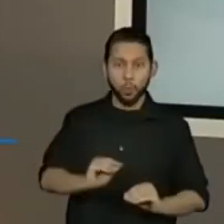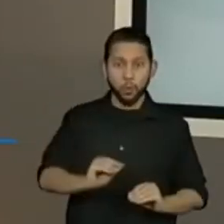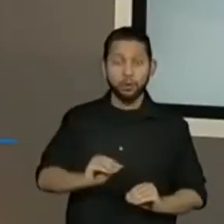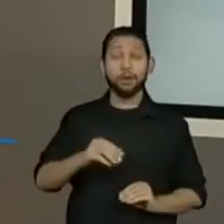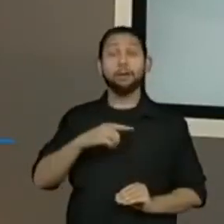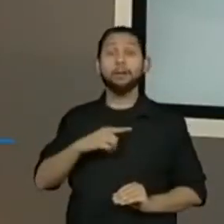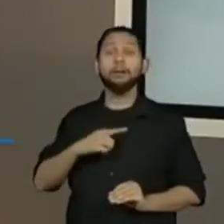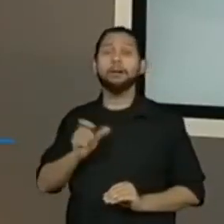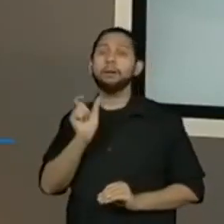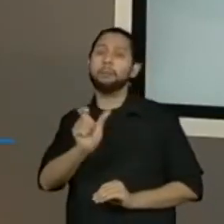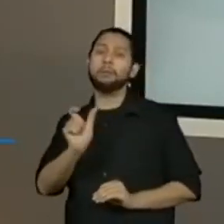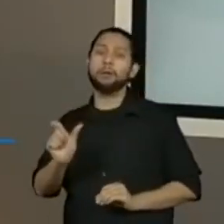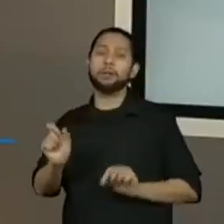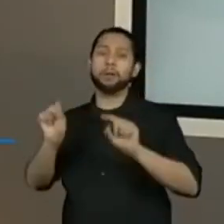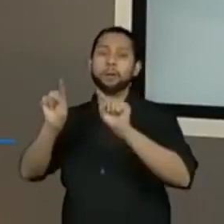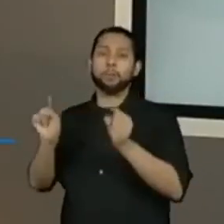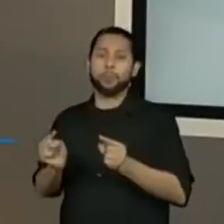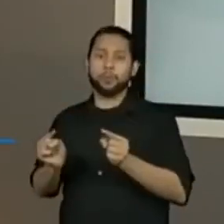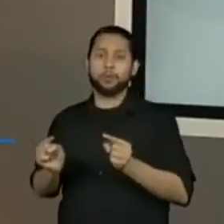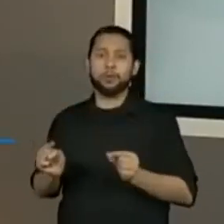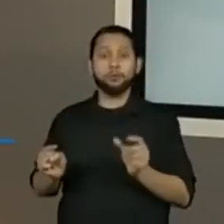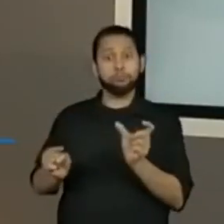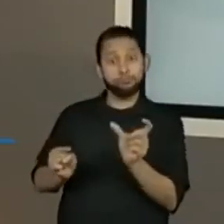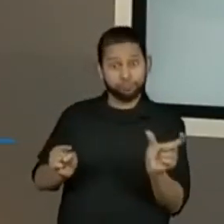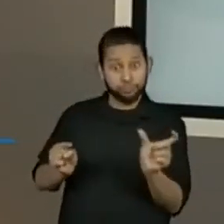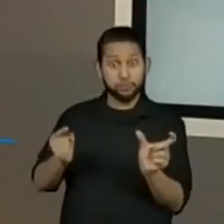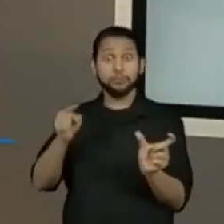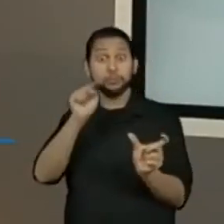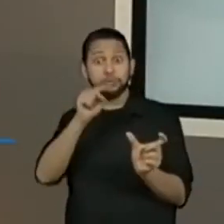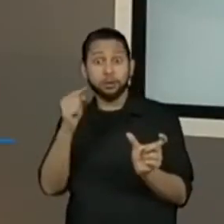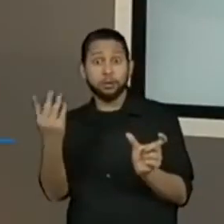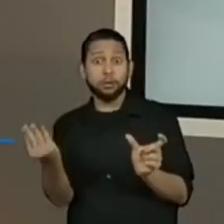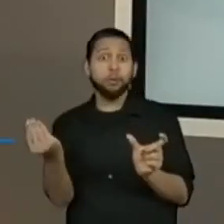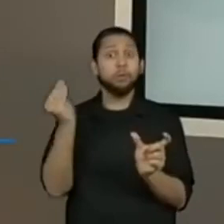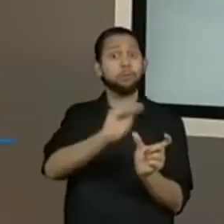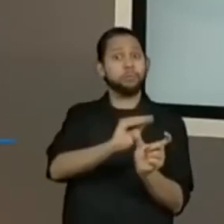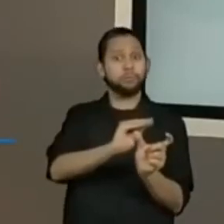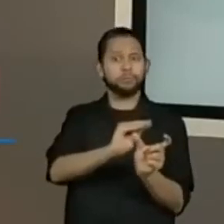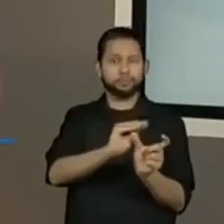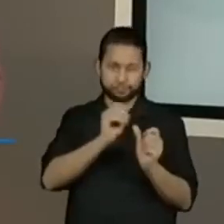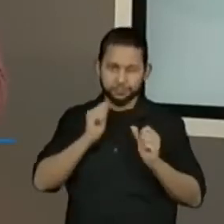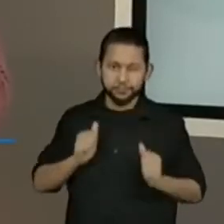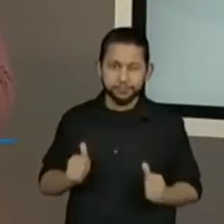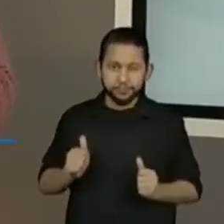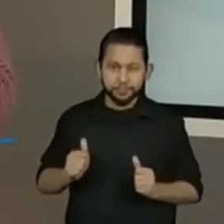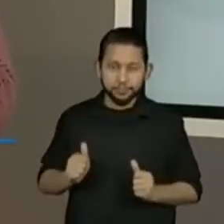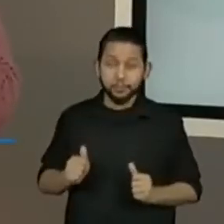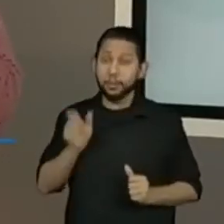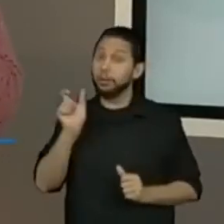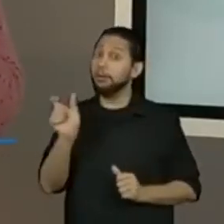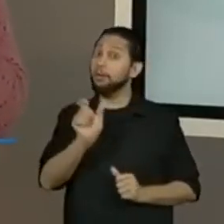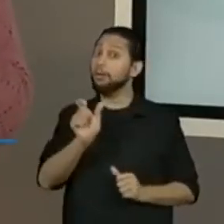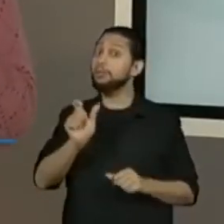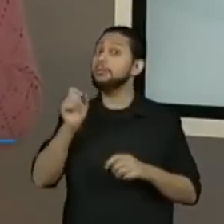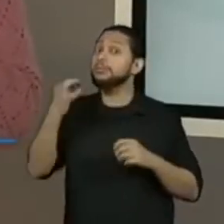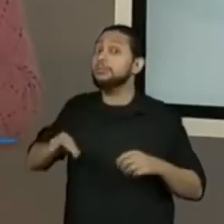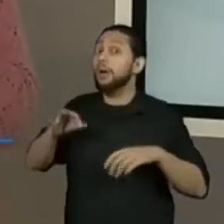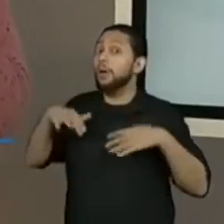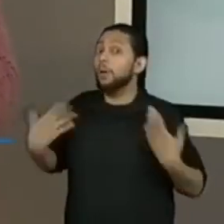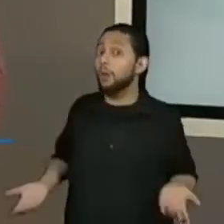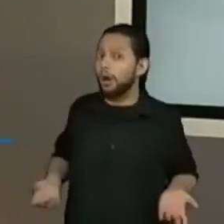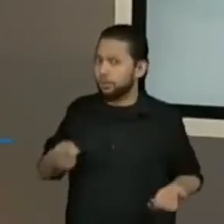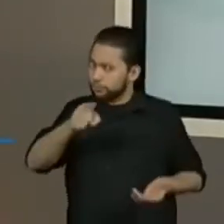E aí, vocês vão indicar para mim qual que é a palavra grafada corretamente para poder completar as lacunas. Então,